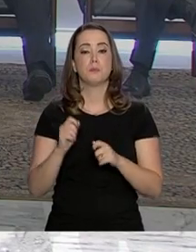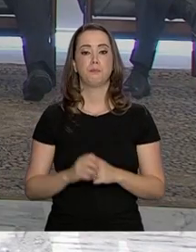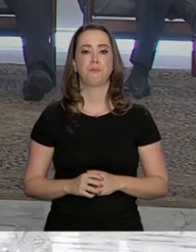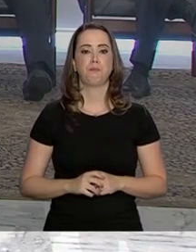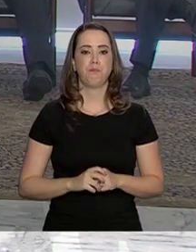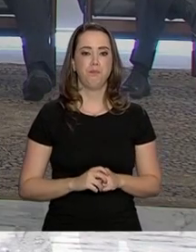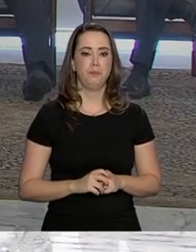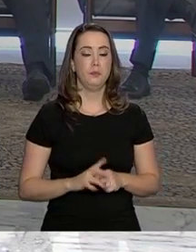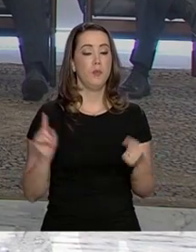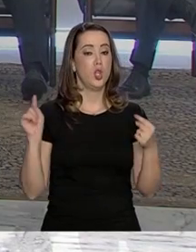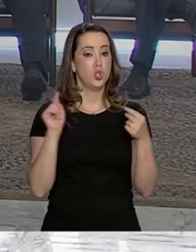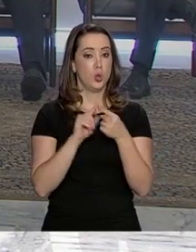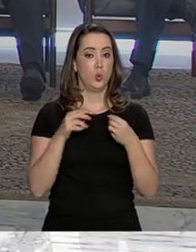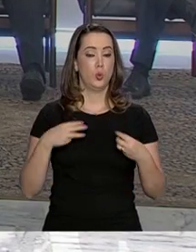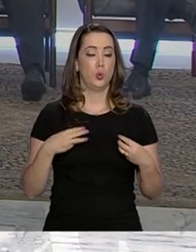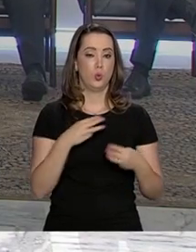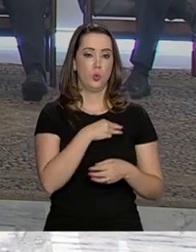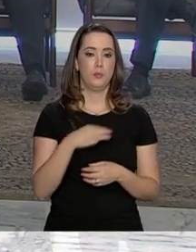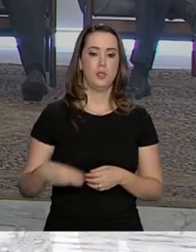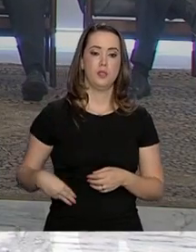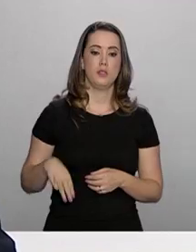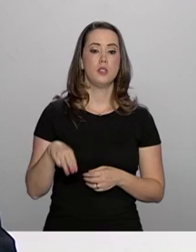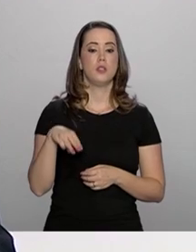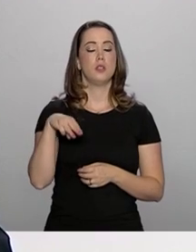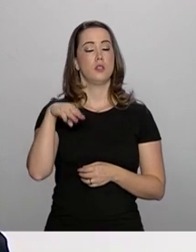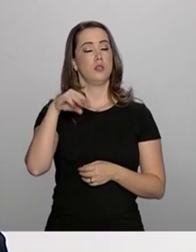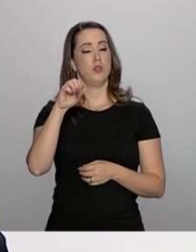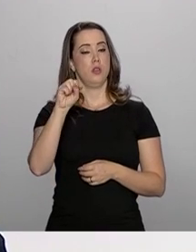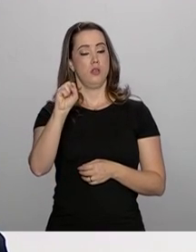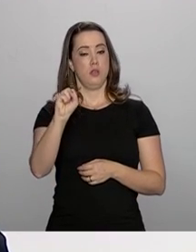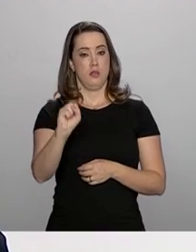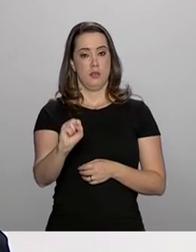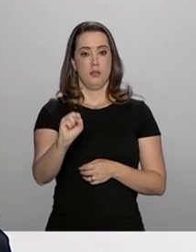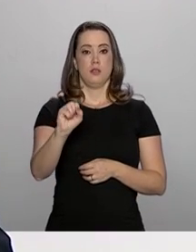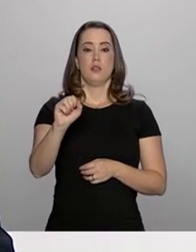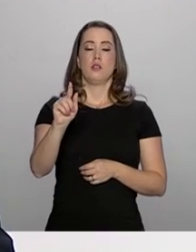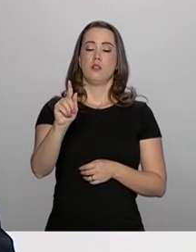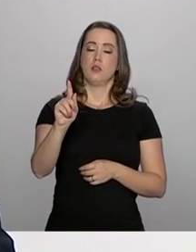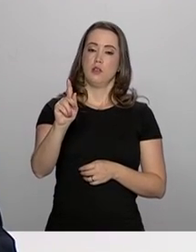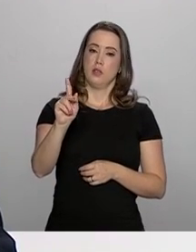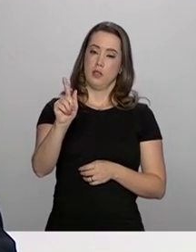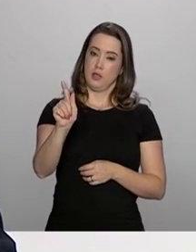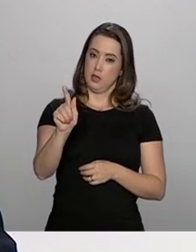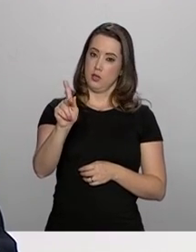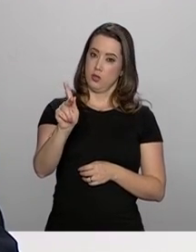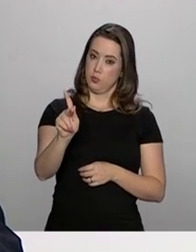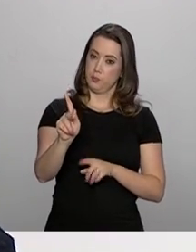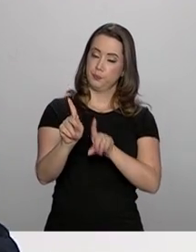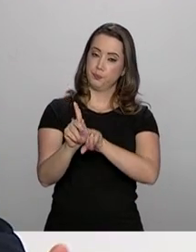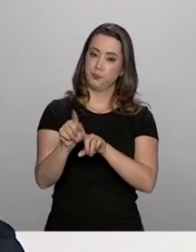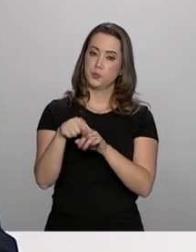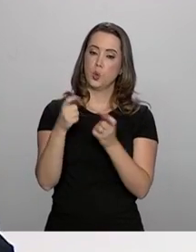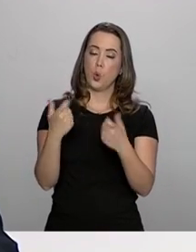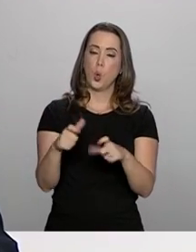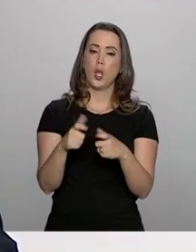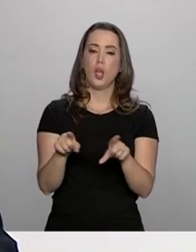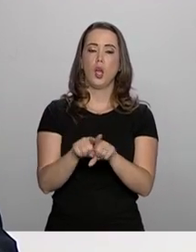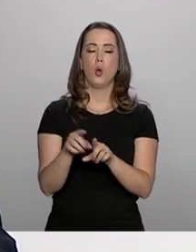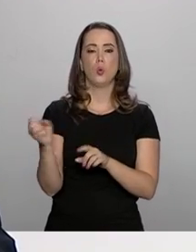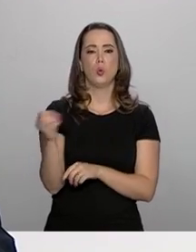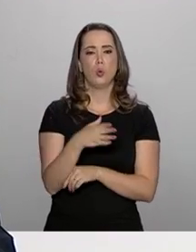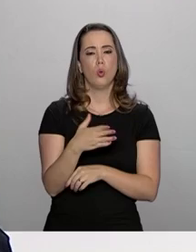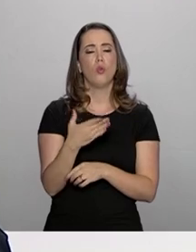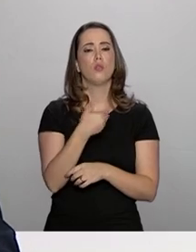ministro da Secretaria-Geral da Presidência da República, Gustavo Bebiano, a SAI terá seu trabalho intensificado no novo